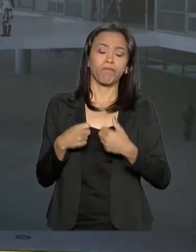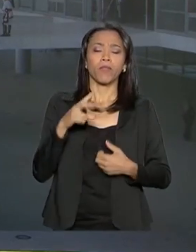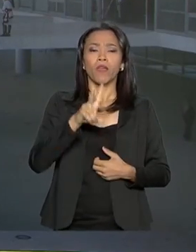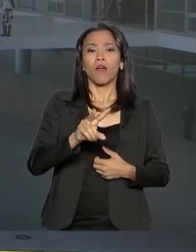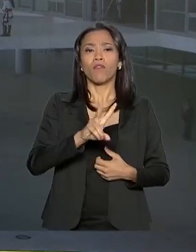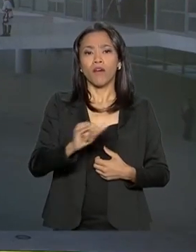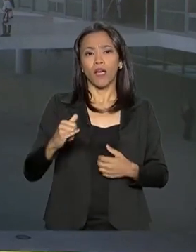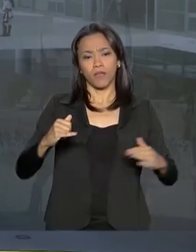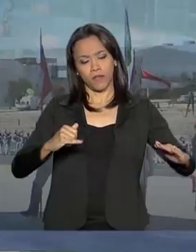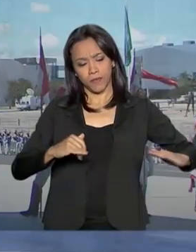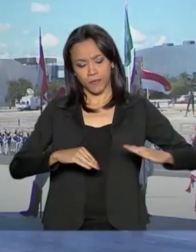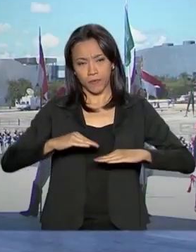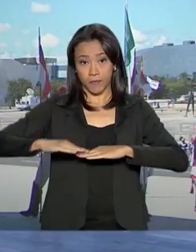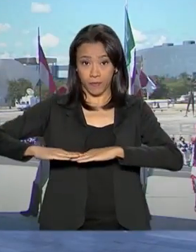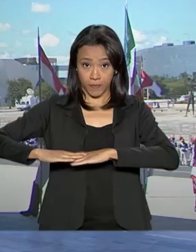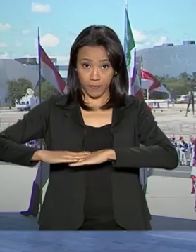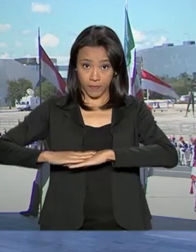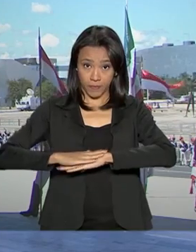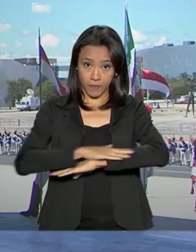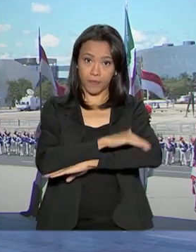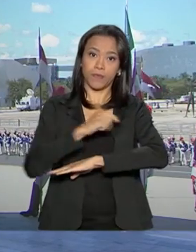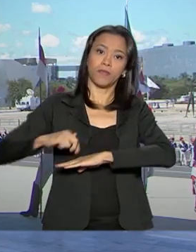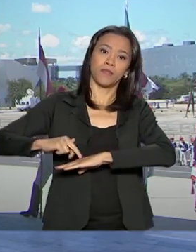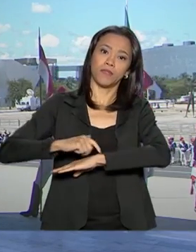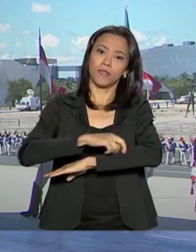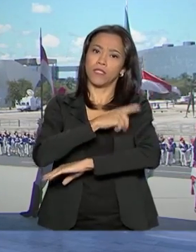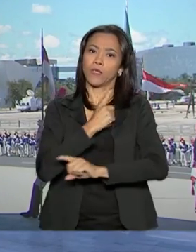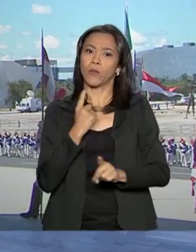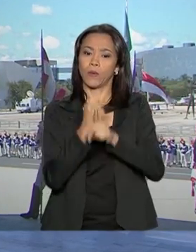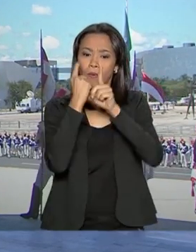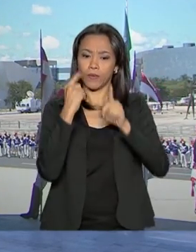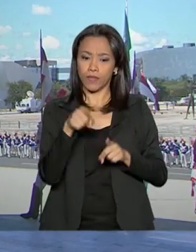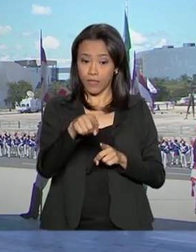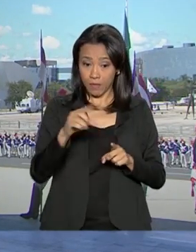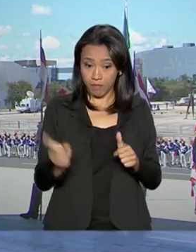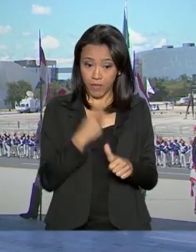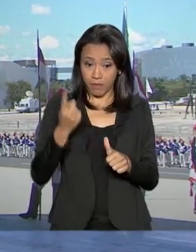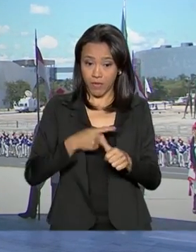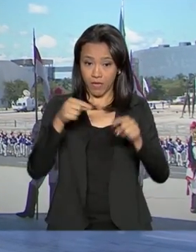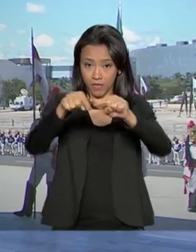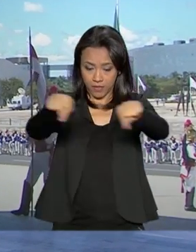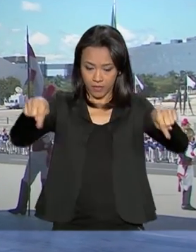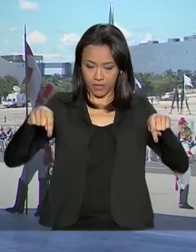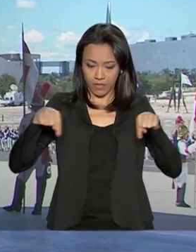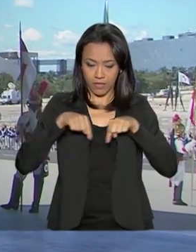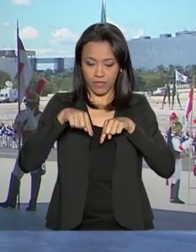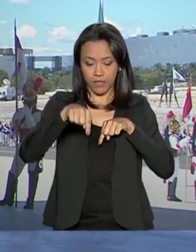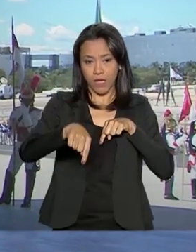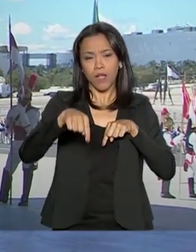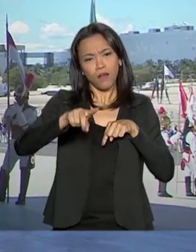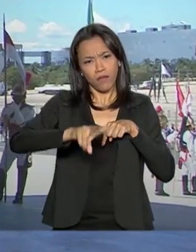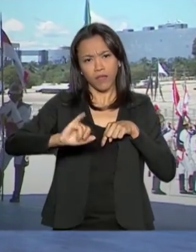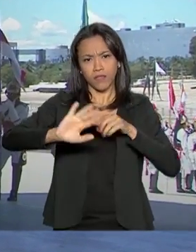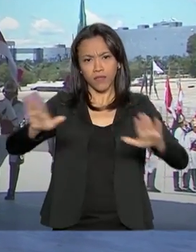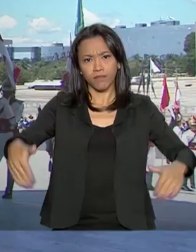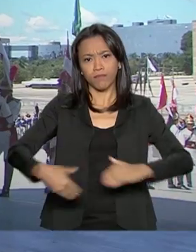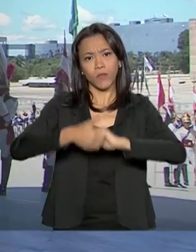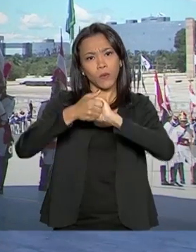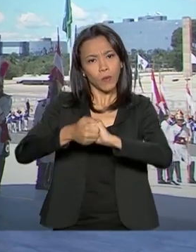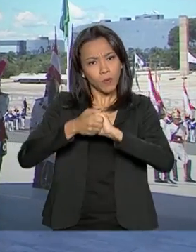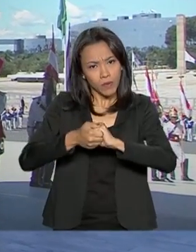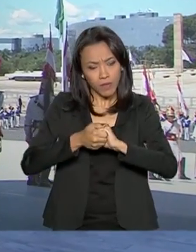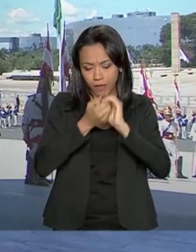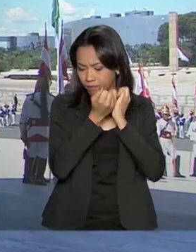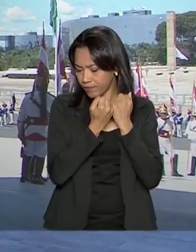alto da rampa e eles seguem para o Salão Nobre, que é esse primeiro salão aqui do Palácio do Planalto, onde vão cumprimentar os ministros